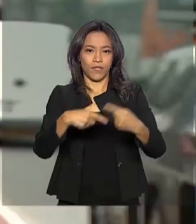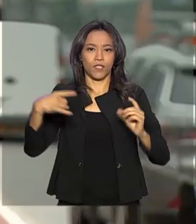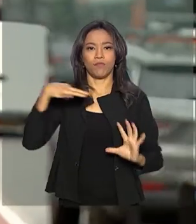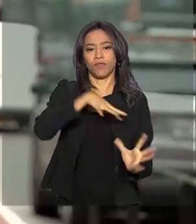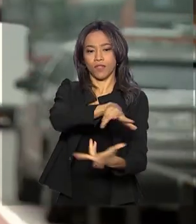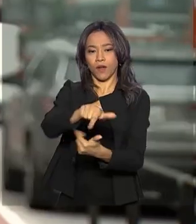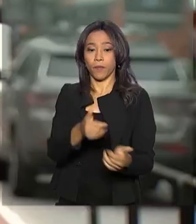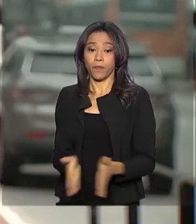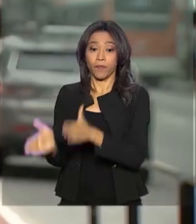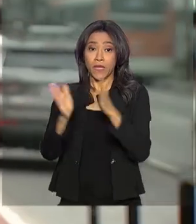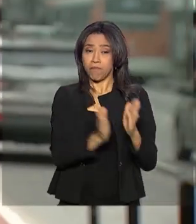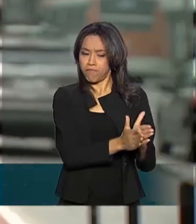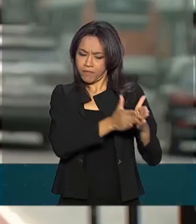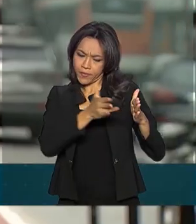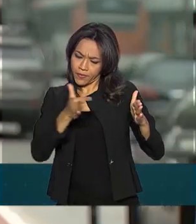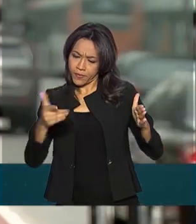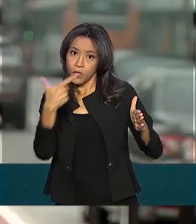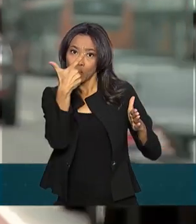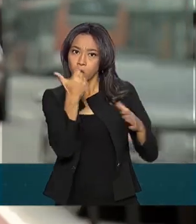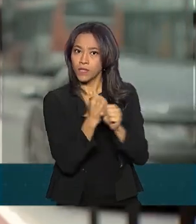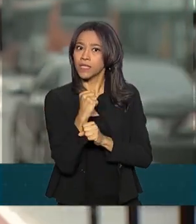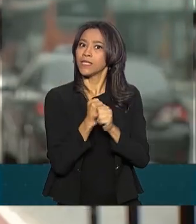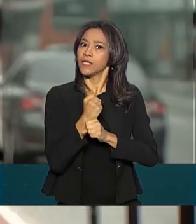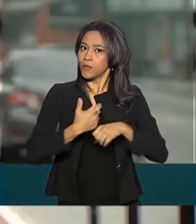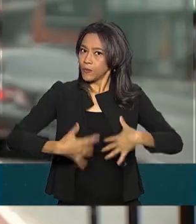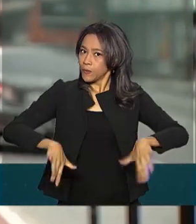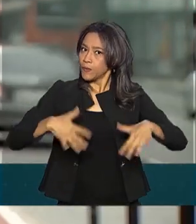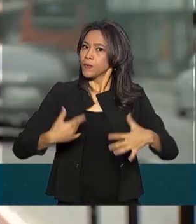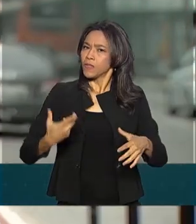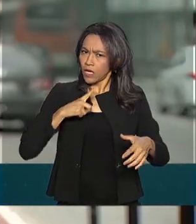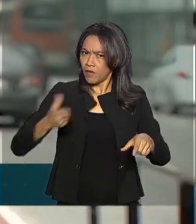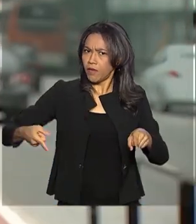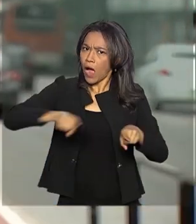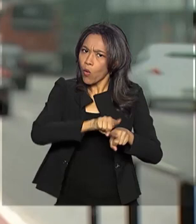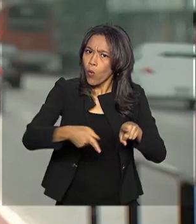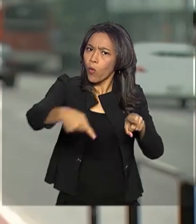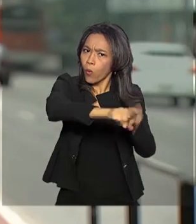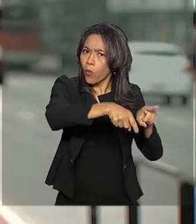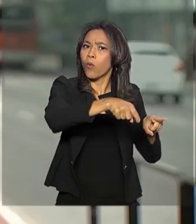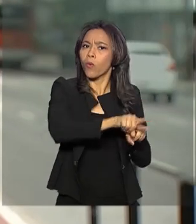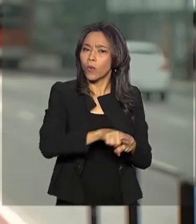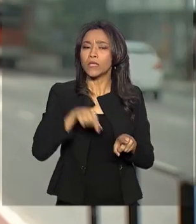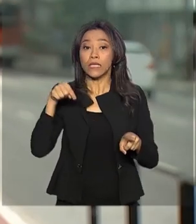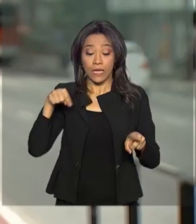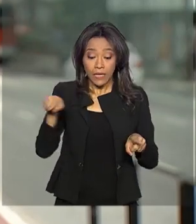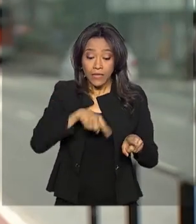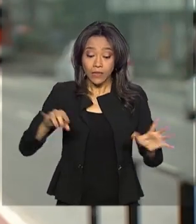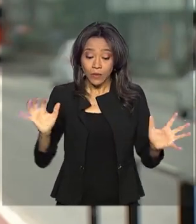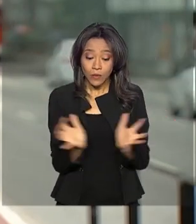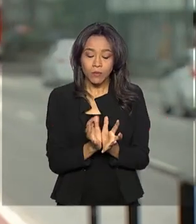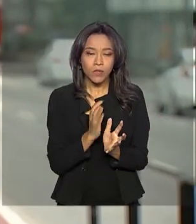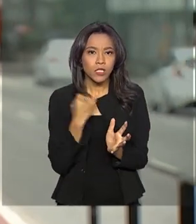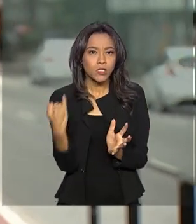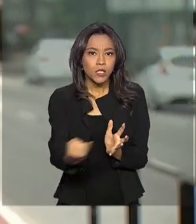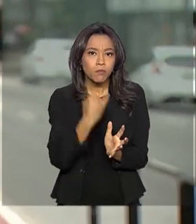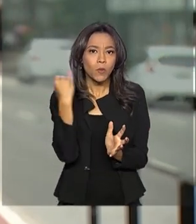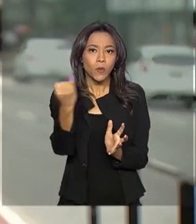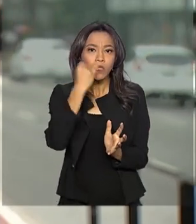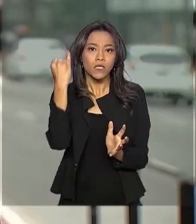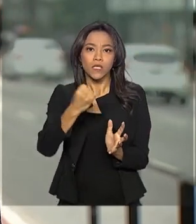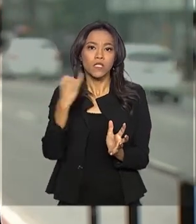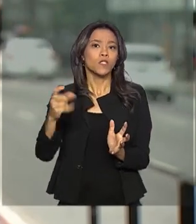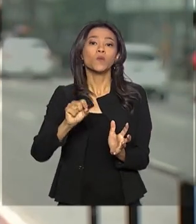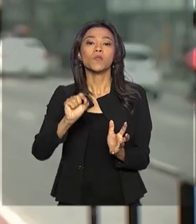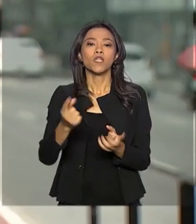Nesses 12 anos, o grupo avançou em centenas de acordos multilaterais e passou a ser um importante eixo econômico e político no mundo.